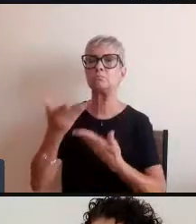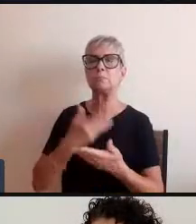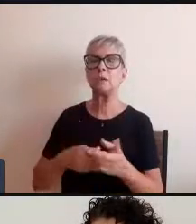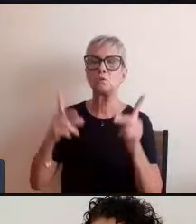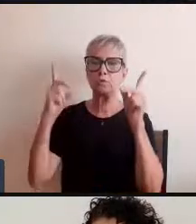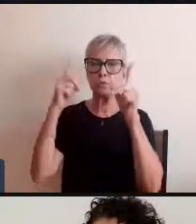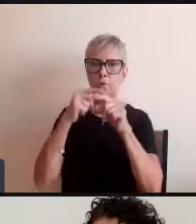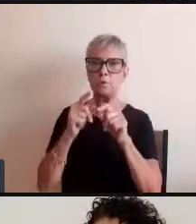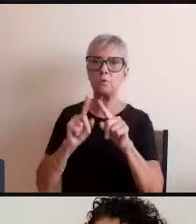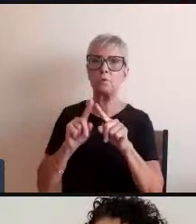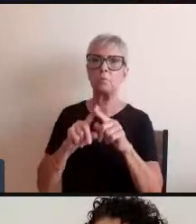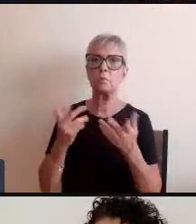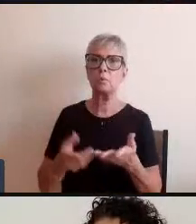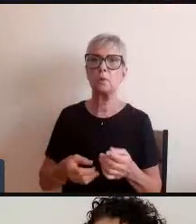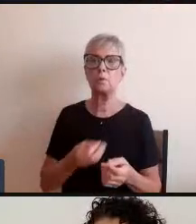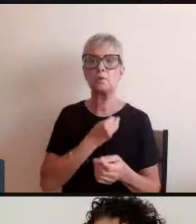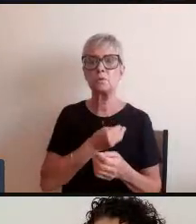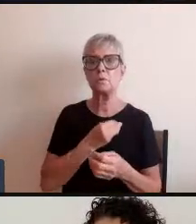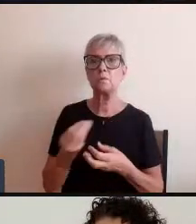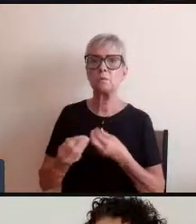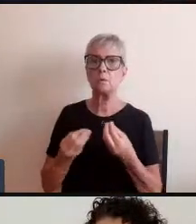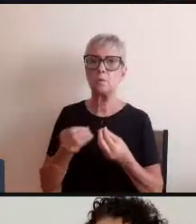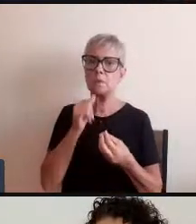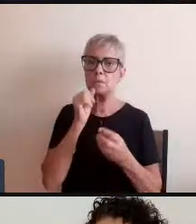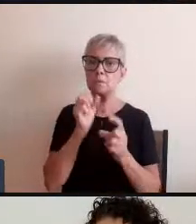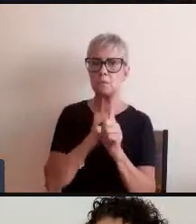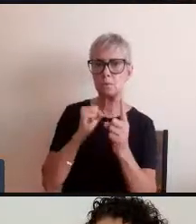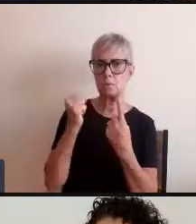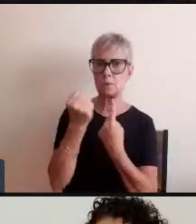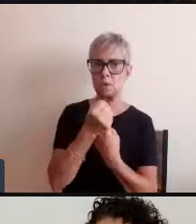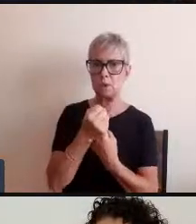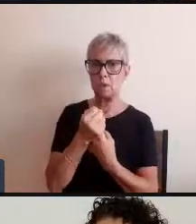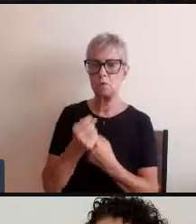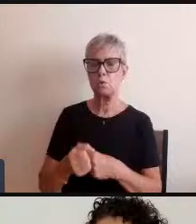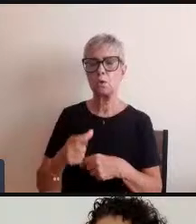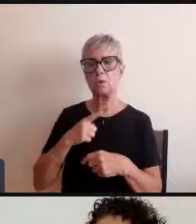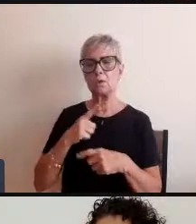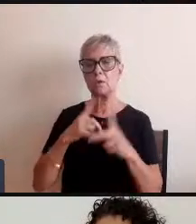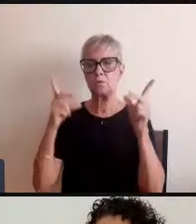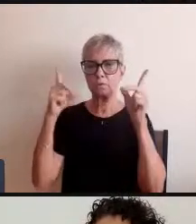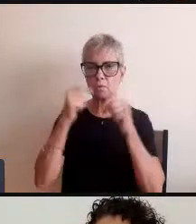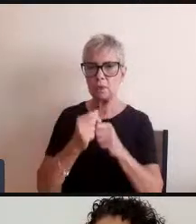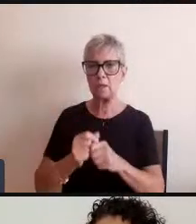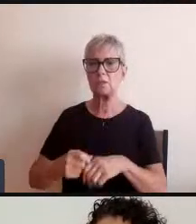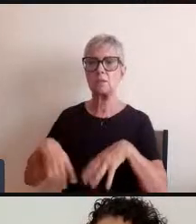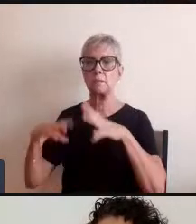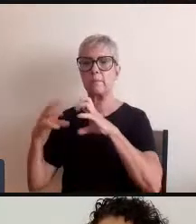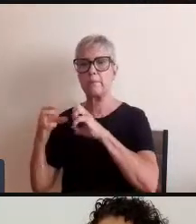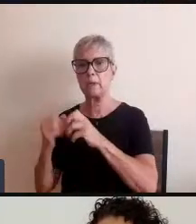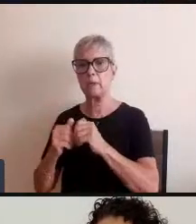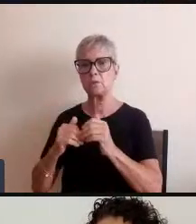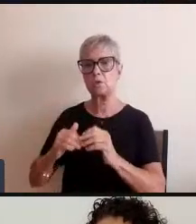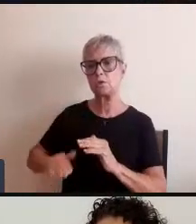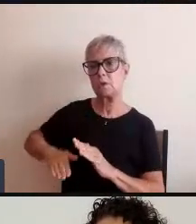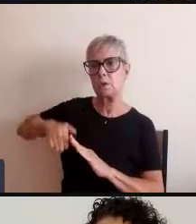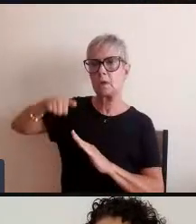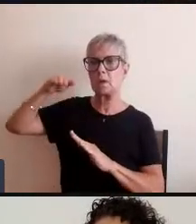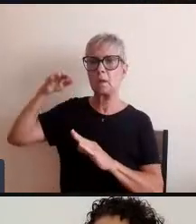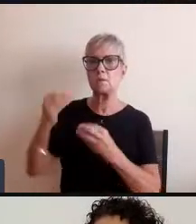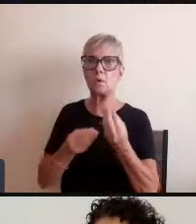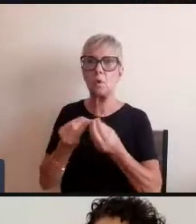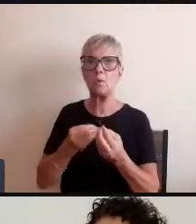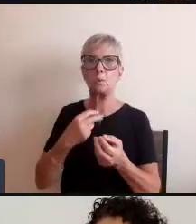gente a gente vive numa sociedade anti-conflito né a gente cresce não podendo brigar